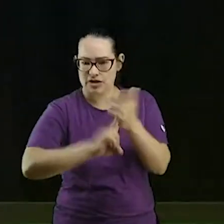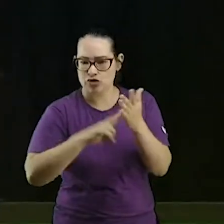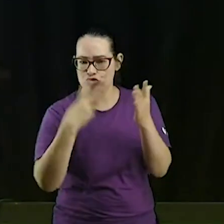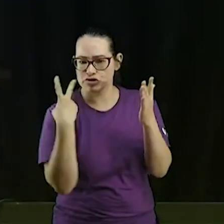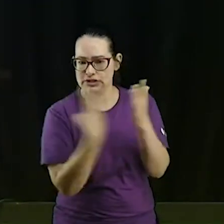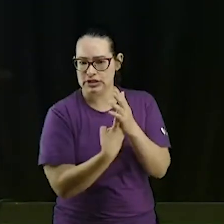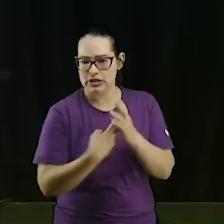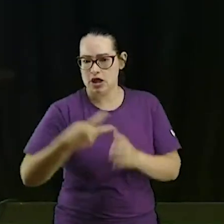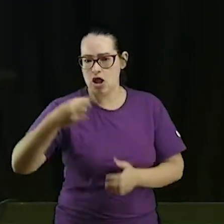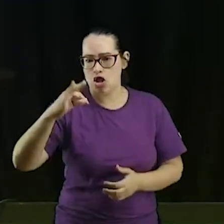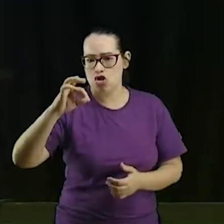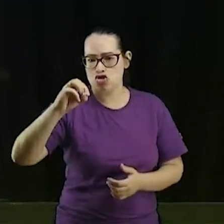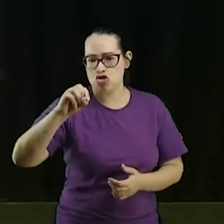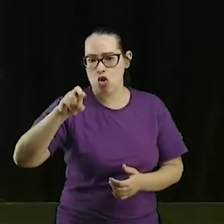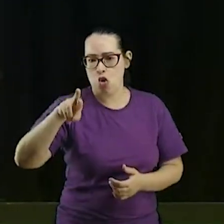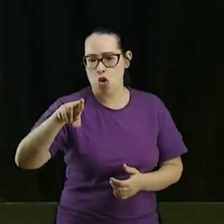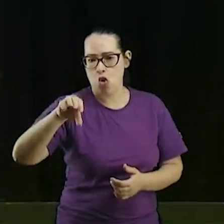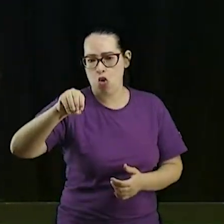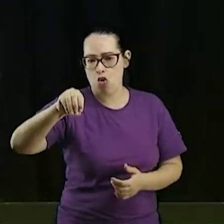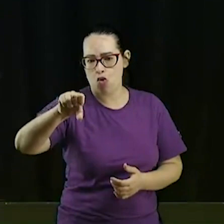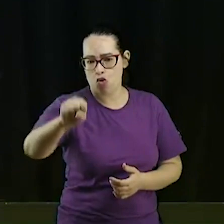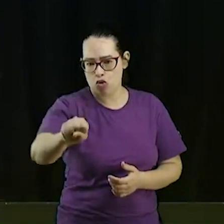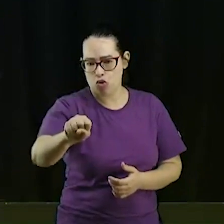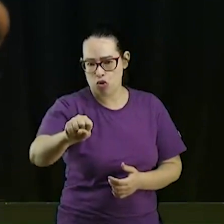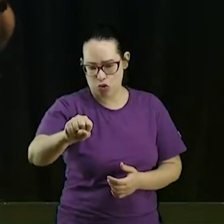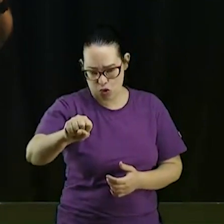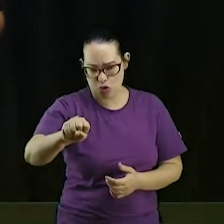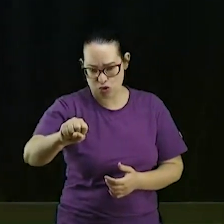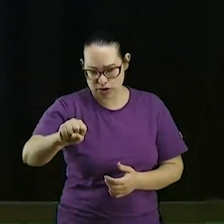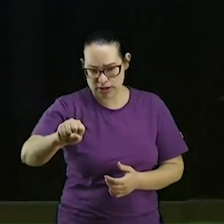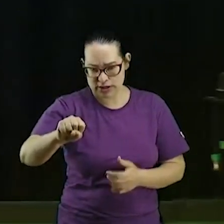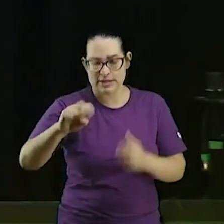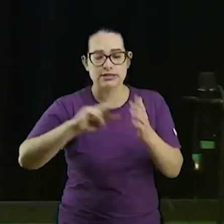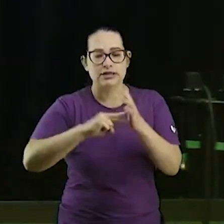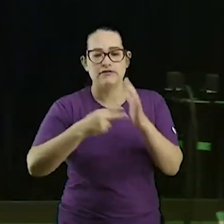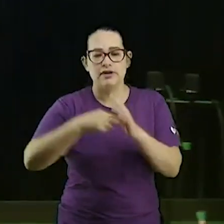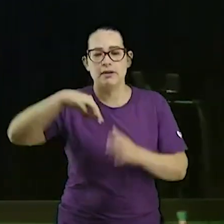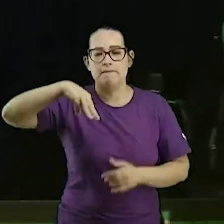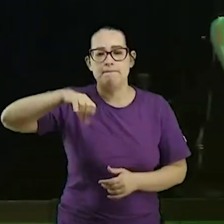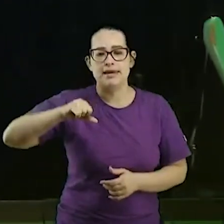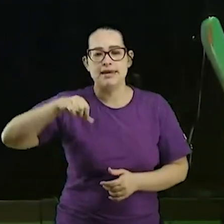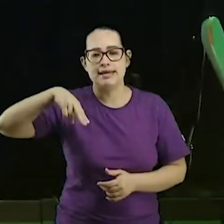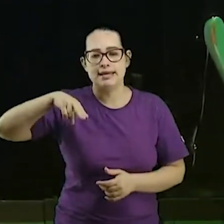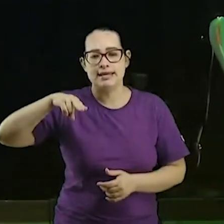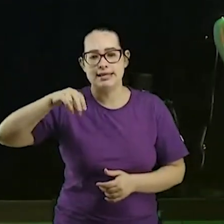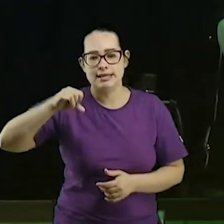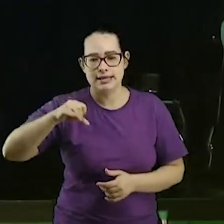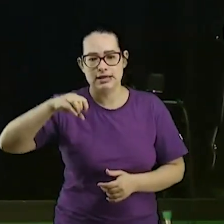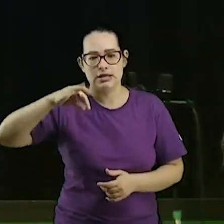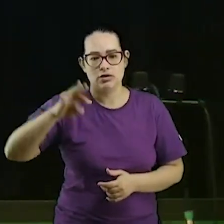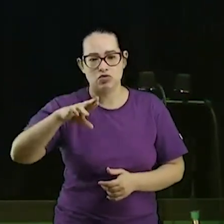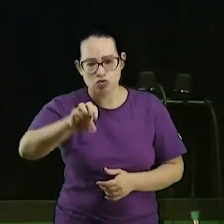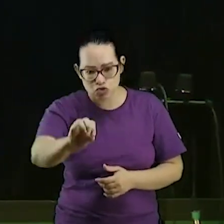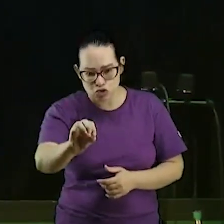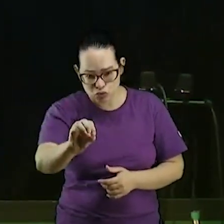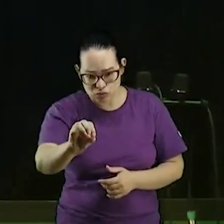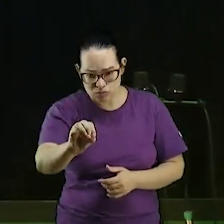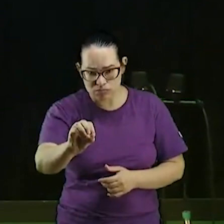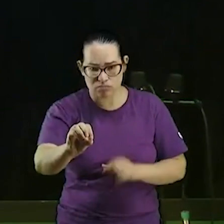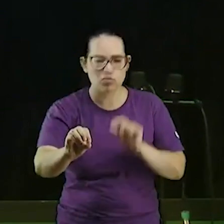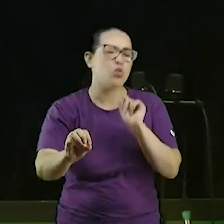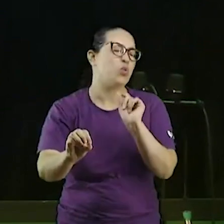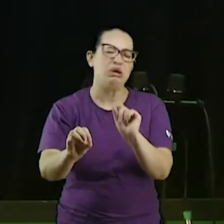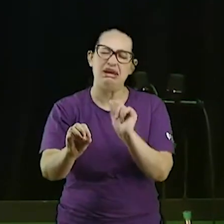doulos, que significa ministro. Mas não fica pensando que o ministro são esses